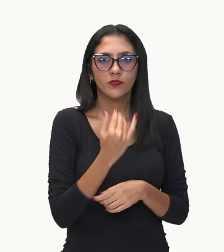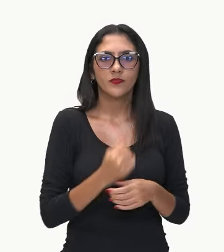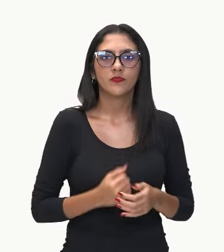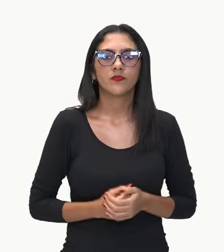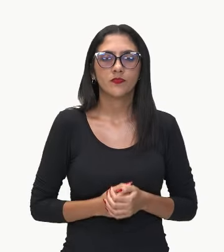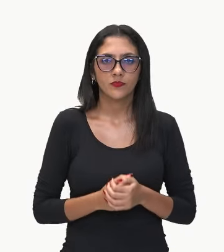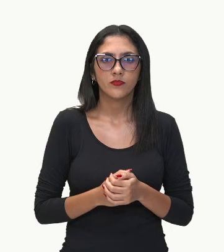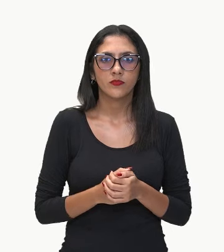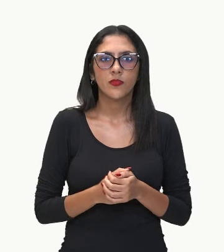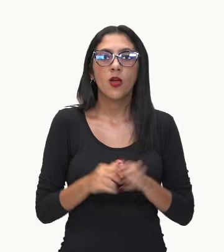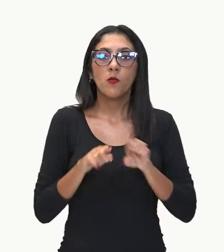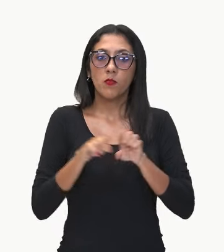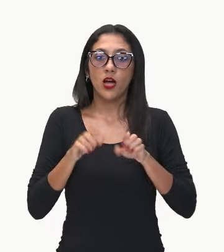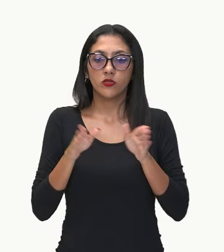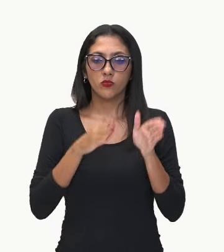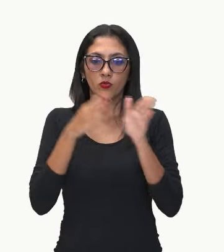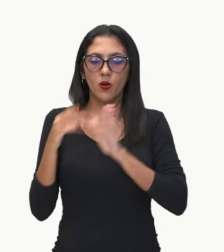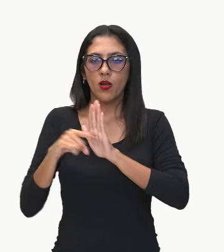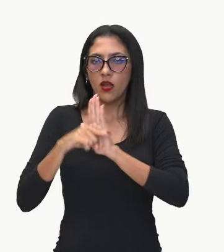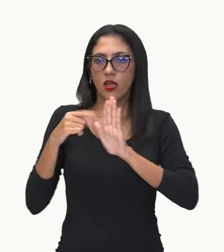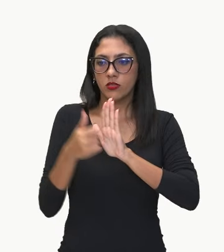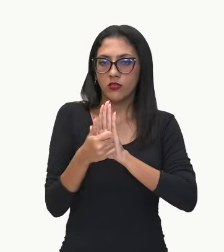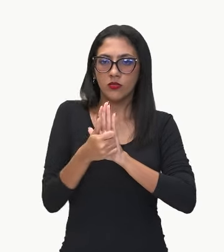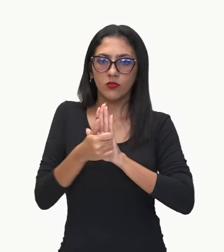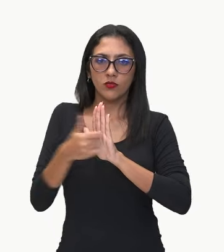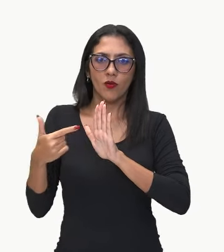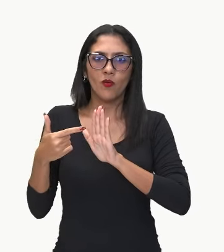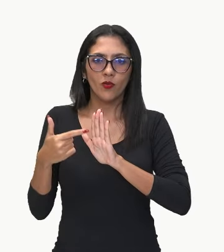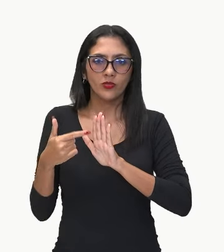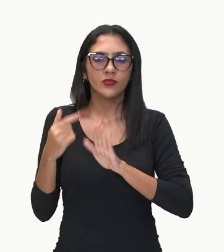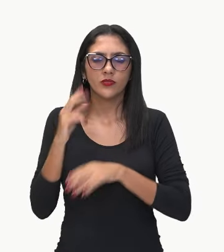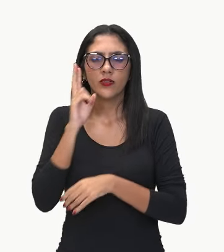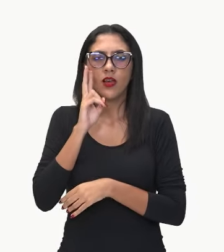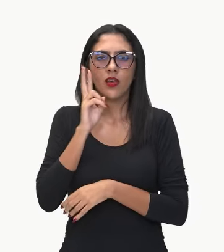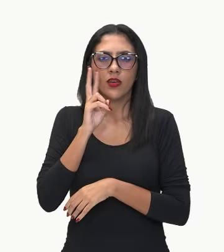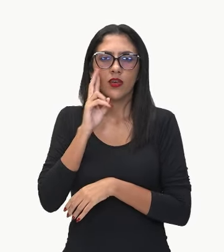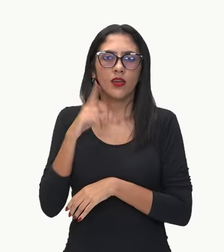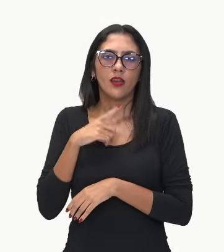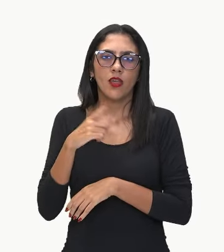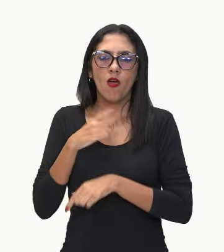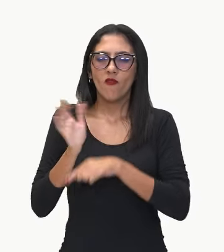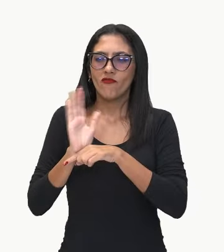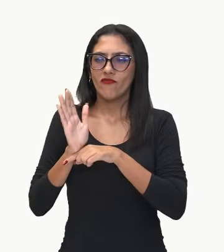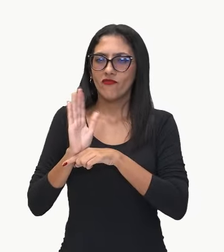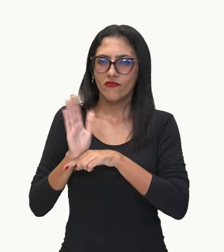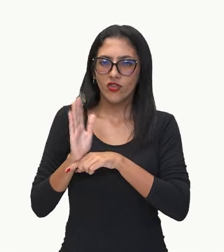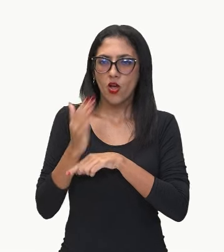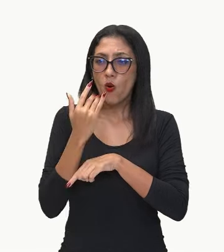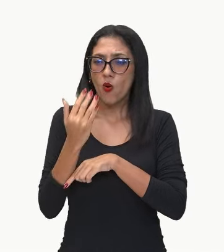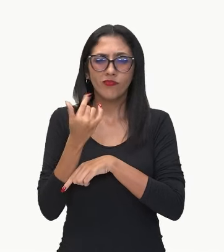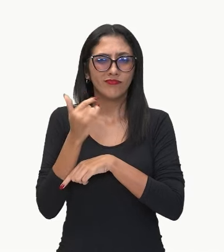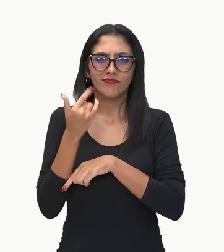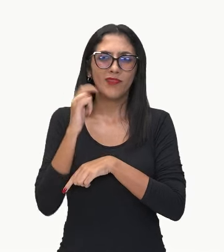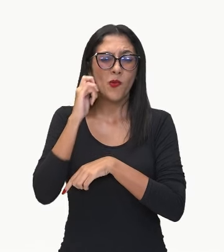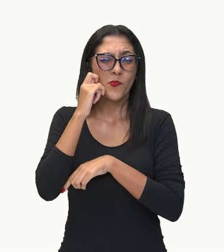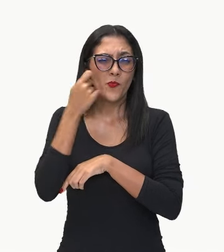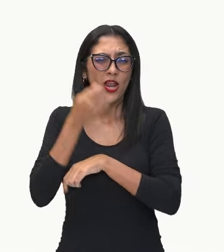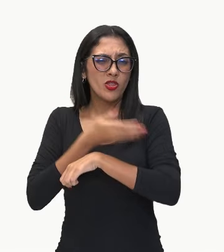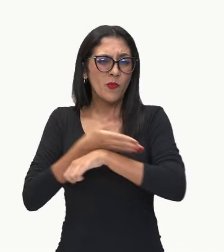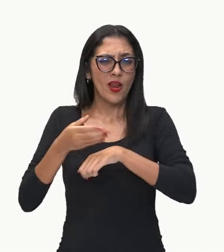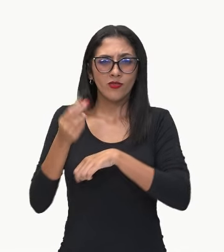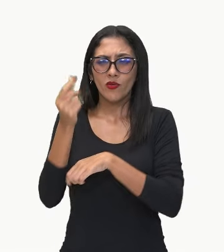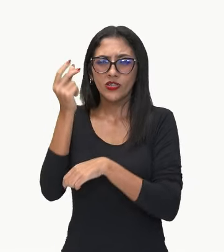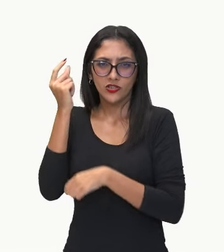apenas 12 são preto e branco. Só para você relembrar, aqui tem, ó, que 12 são preto e branco.